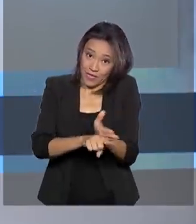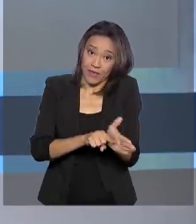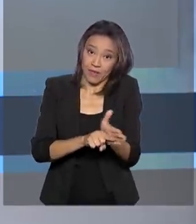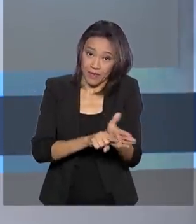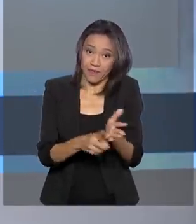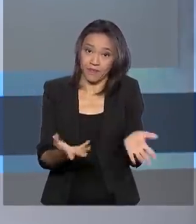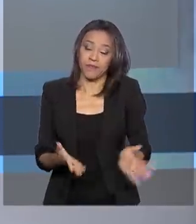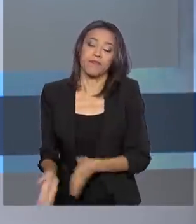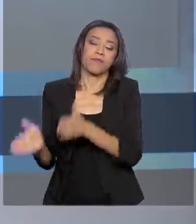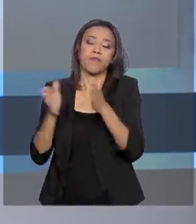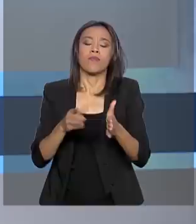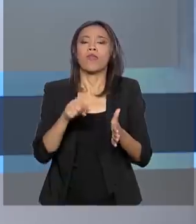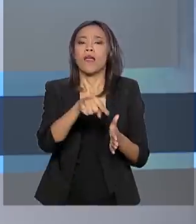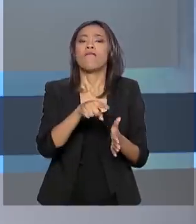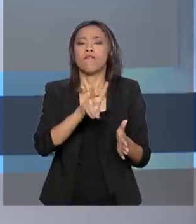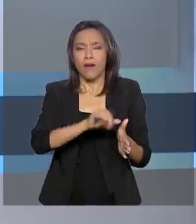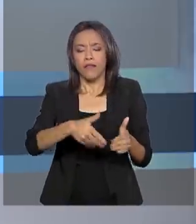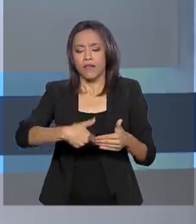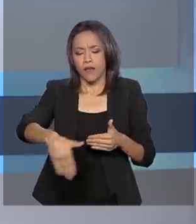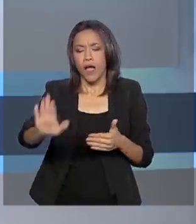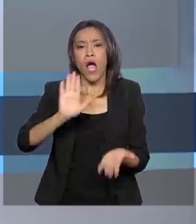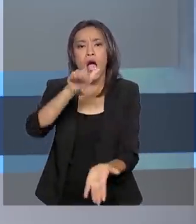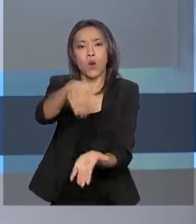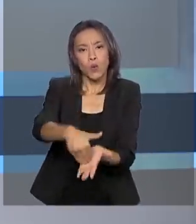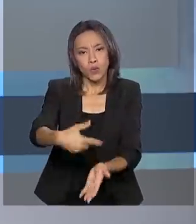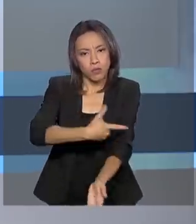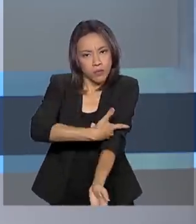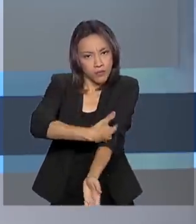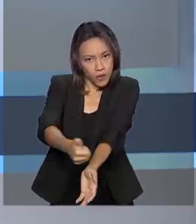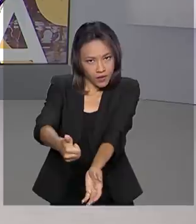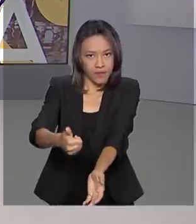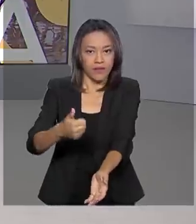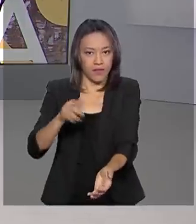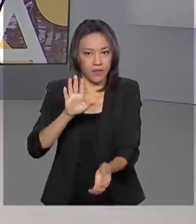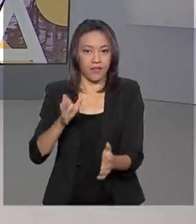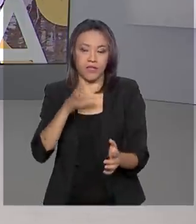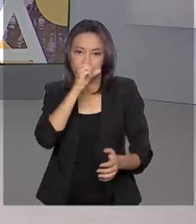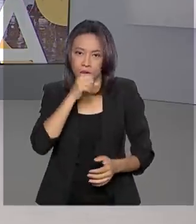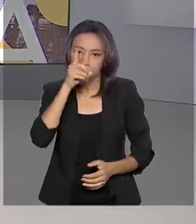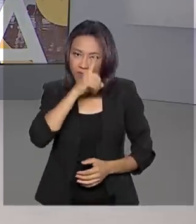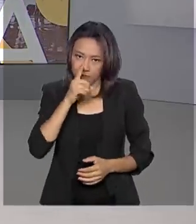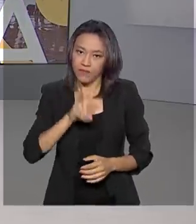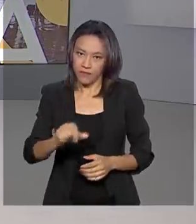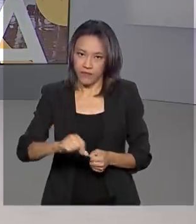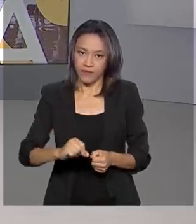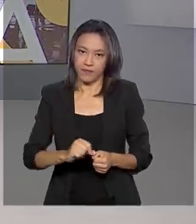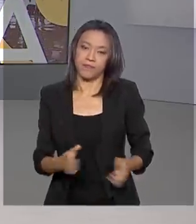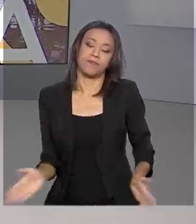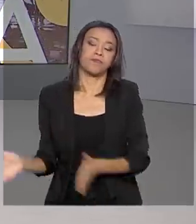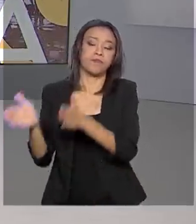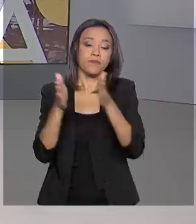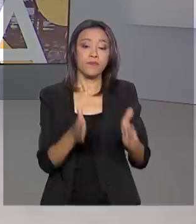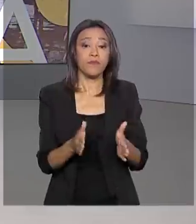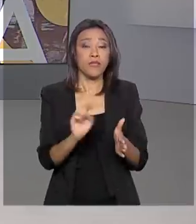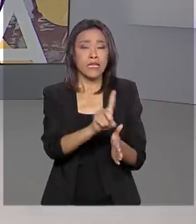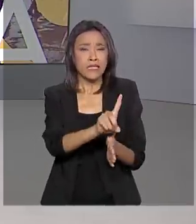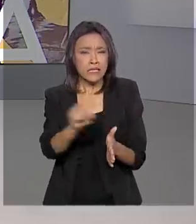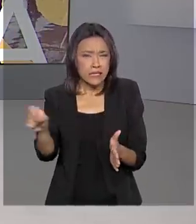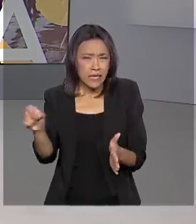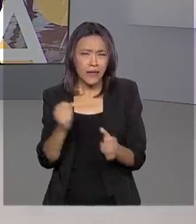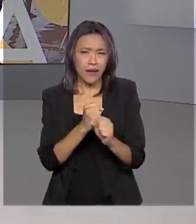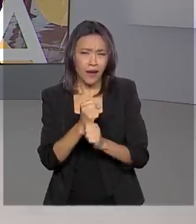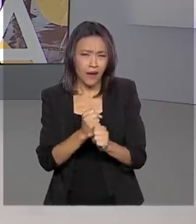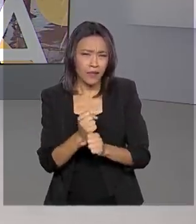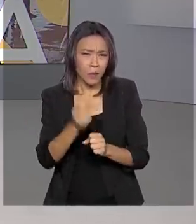China passarão pela última coleta de sangue neste fim de semana. Há 100 anos, o Brasil disputava uma